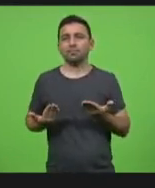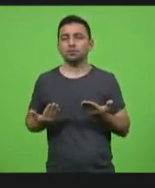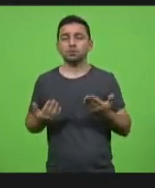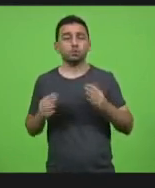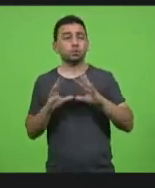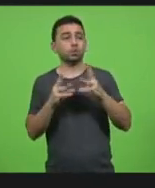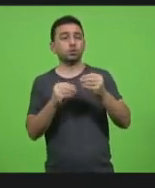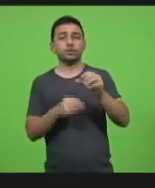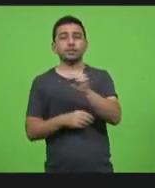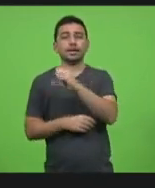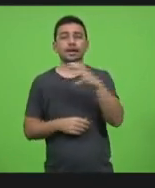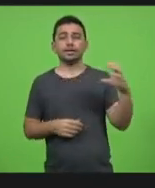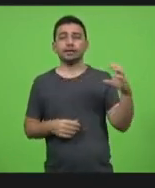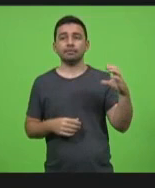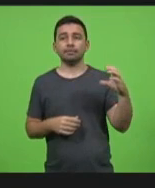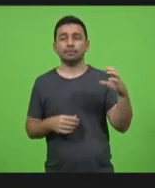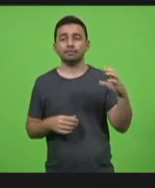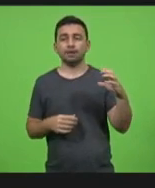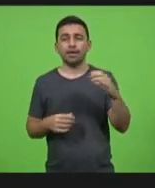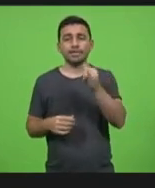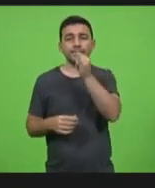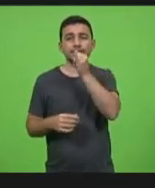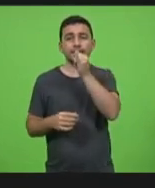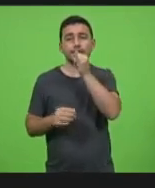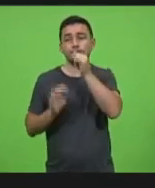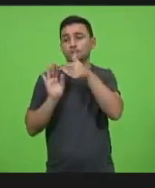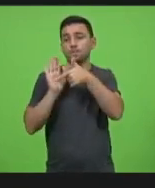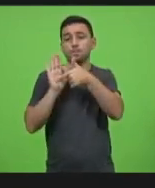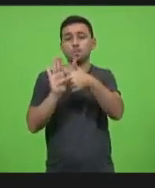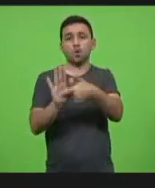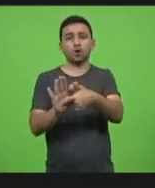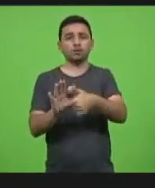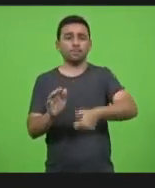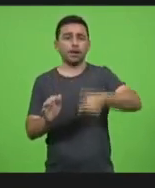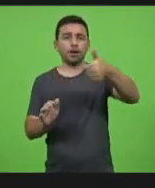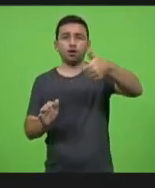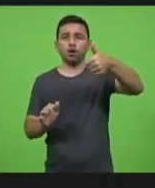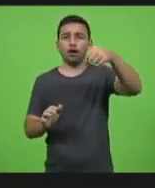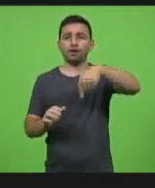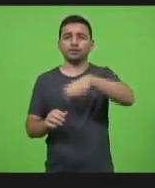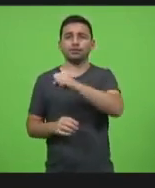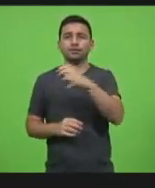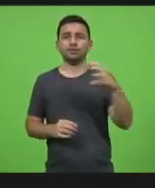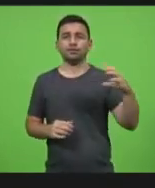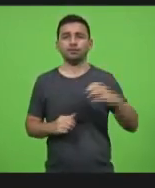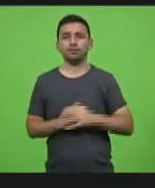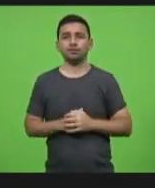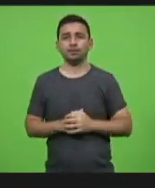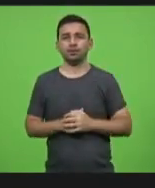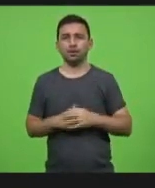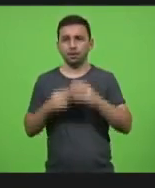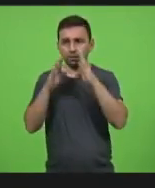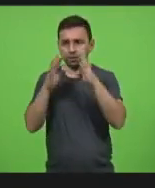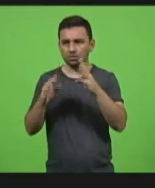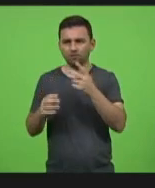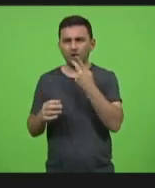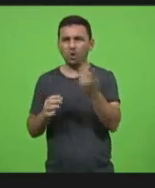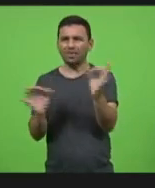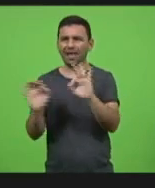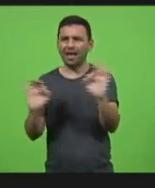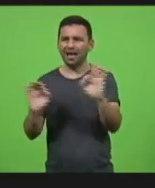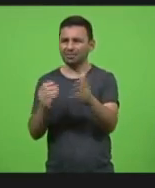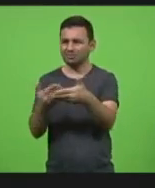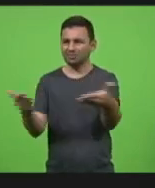Catarina fosse exemplo de pandemia para o Brasil ouvir isso e não e não retucar é